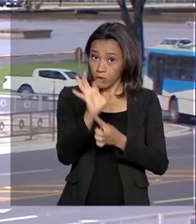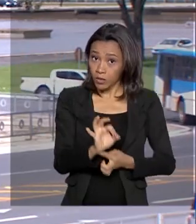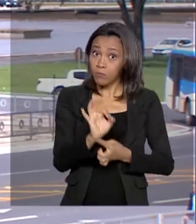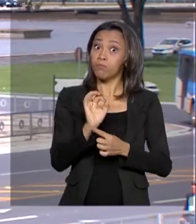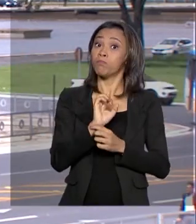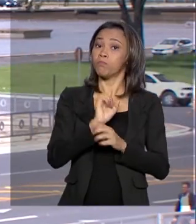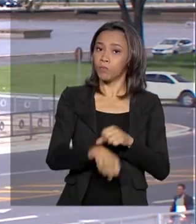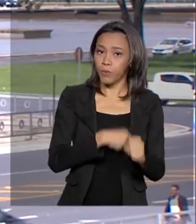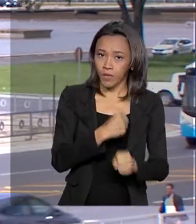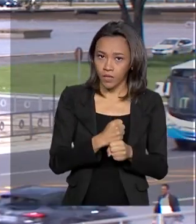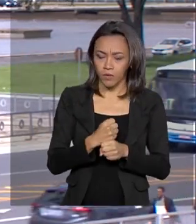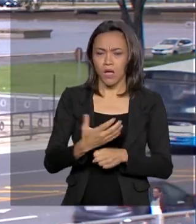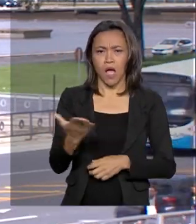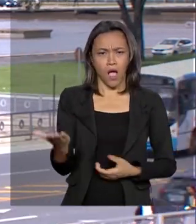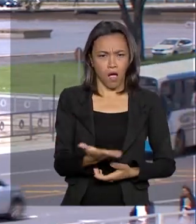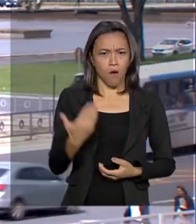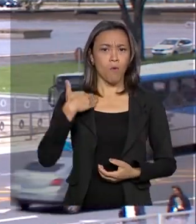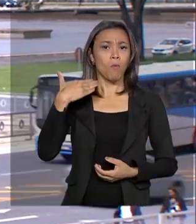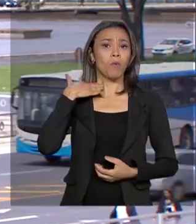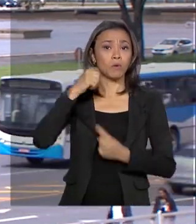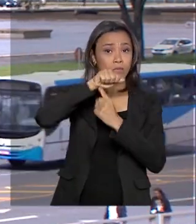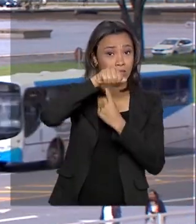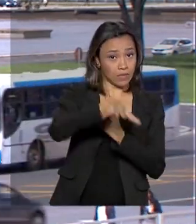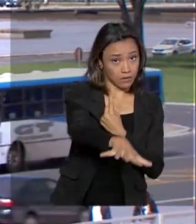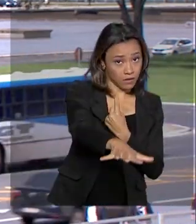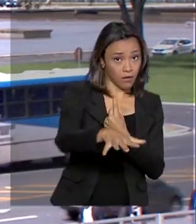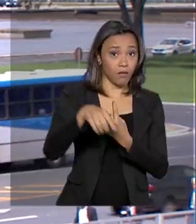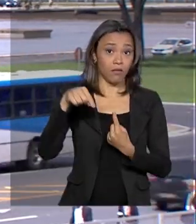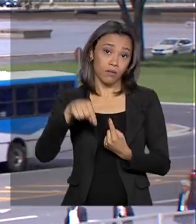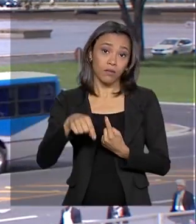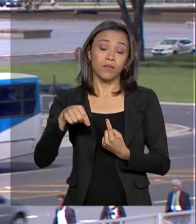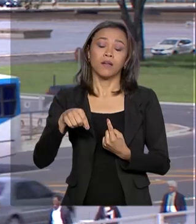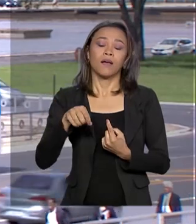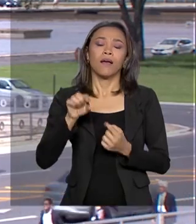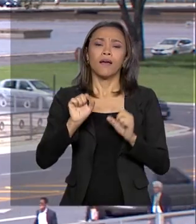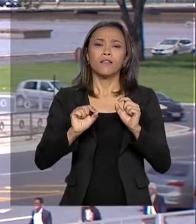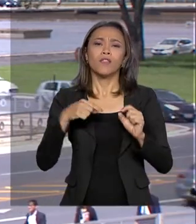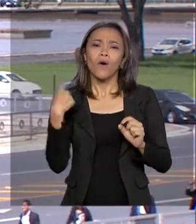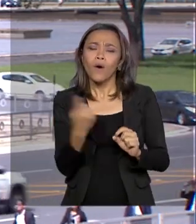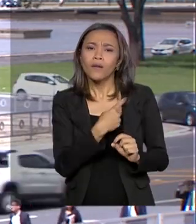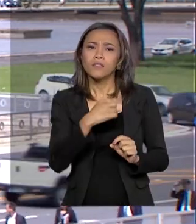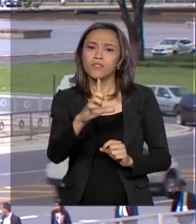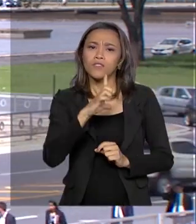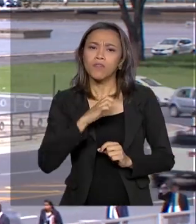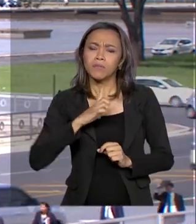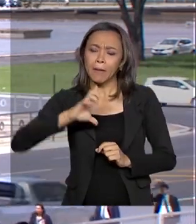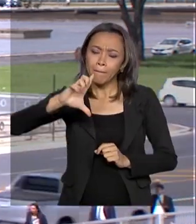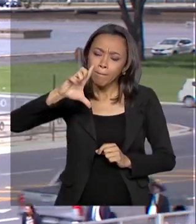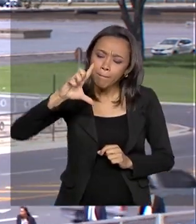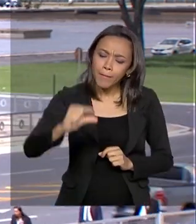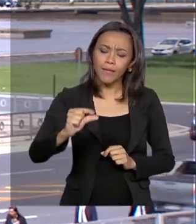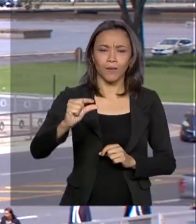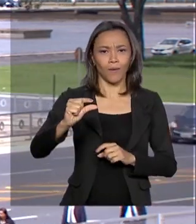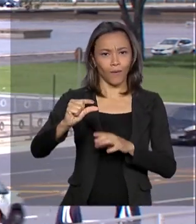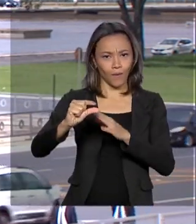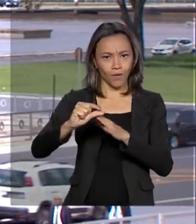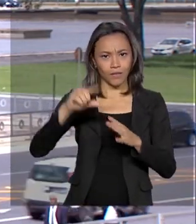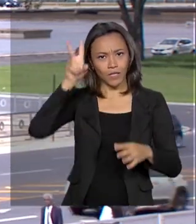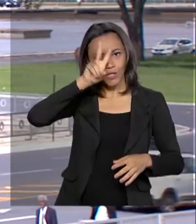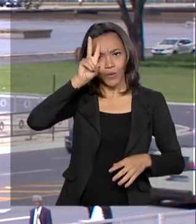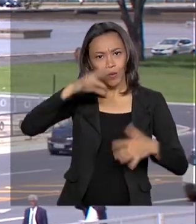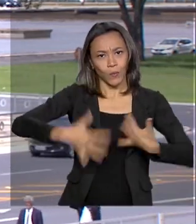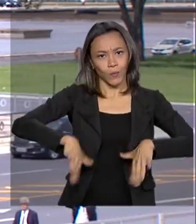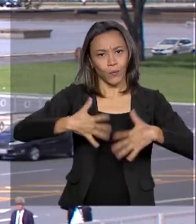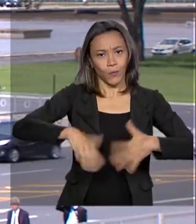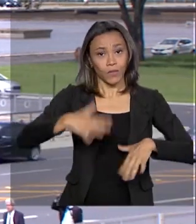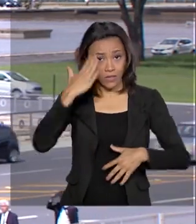tendência é que o Banco Central de agora em diante interrompa os cortes, mas de qualquer forma nós tivemos então a menor taxa da série histórica. A gente